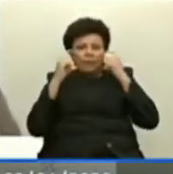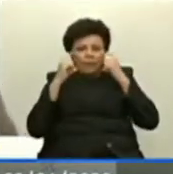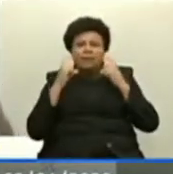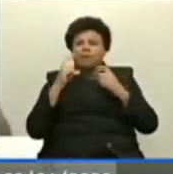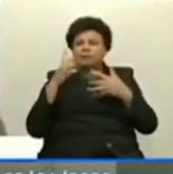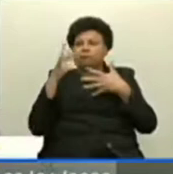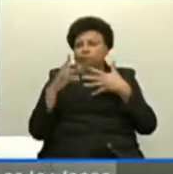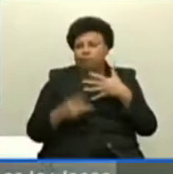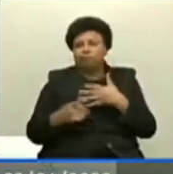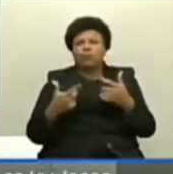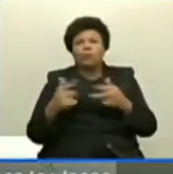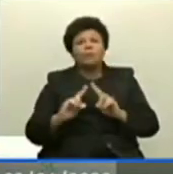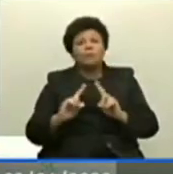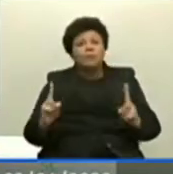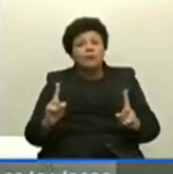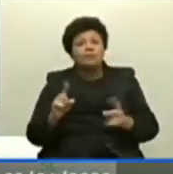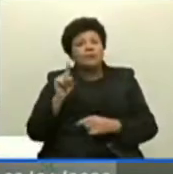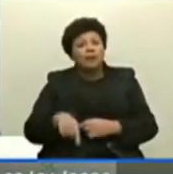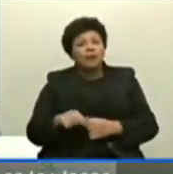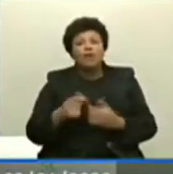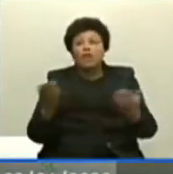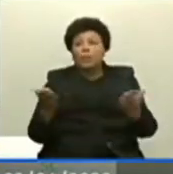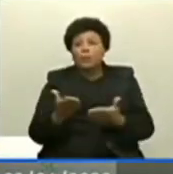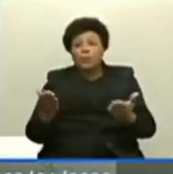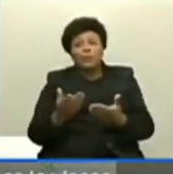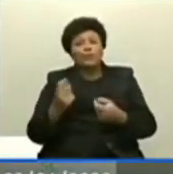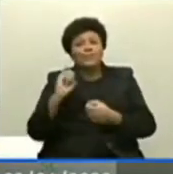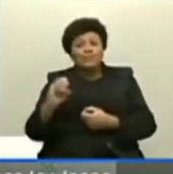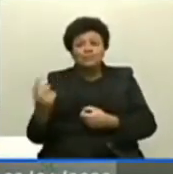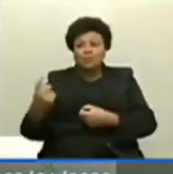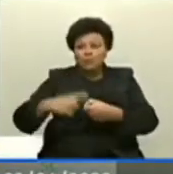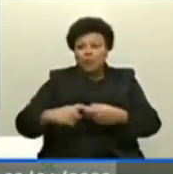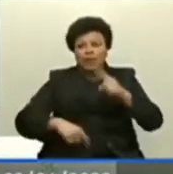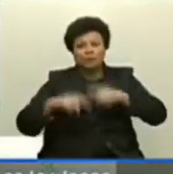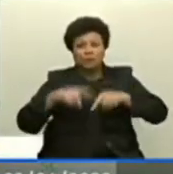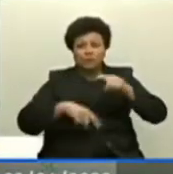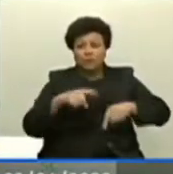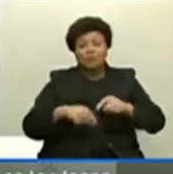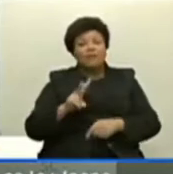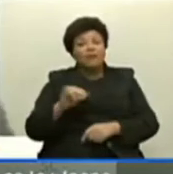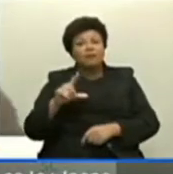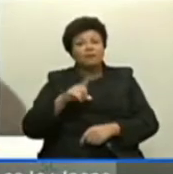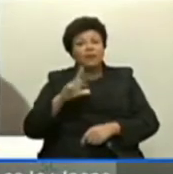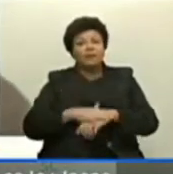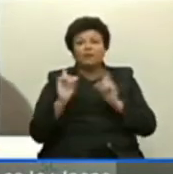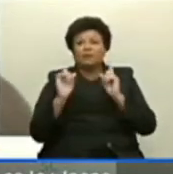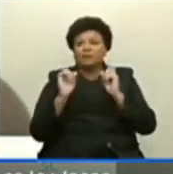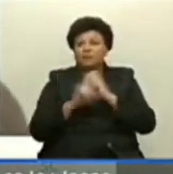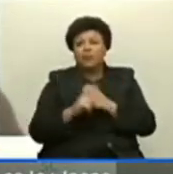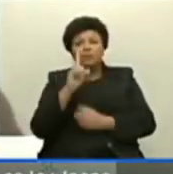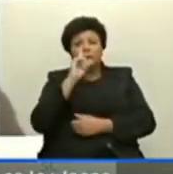esses detalhes, mas é a que hoje, com retomada de algumas atividades, tem mais dificuldade dos